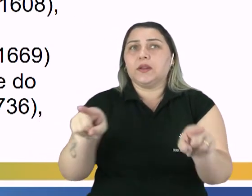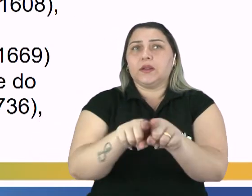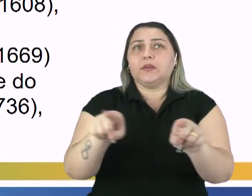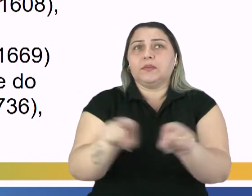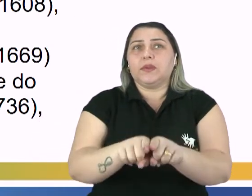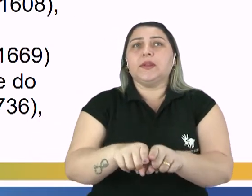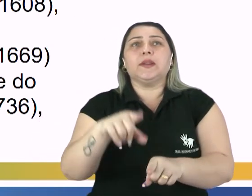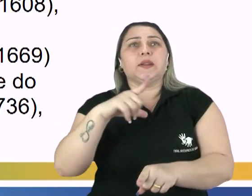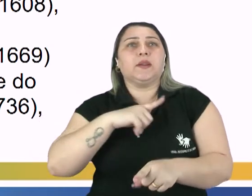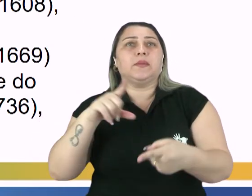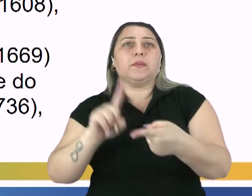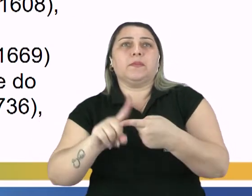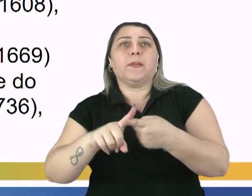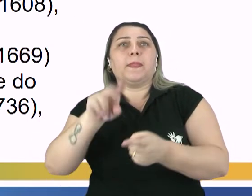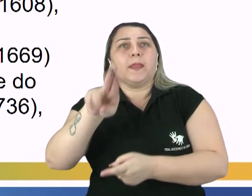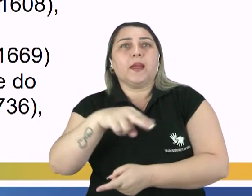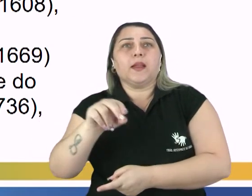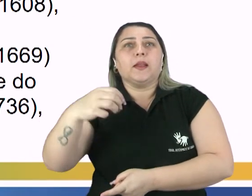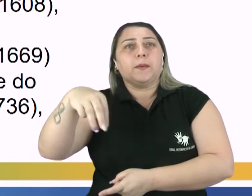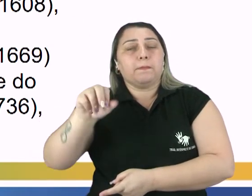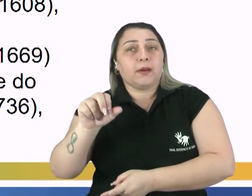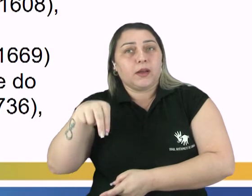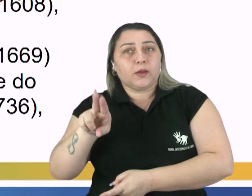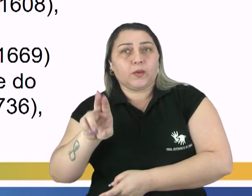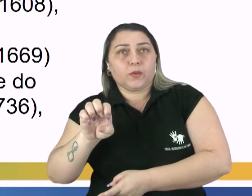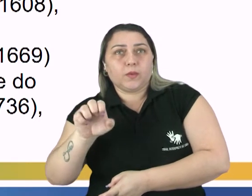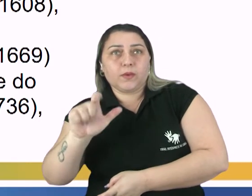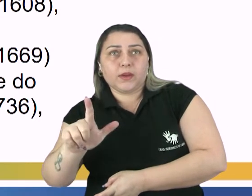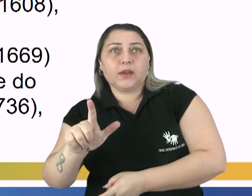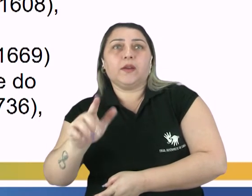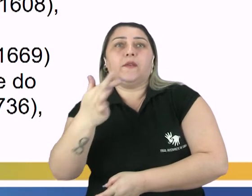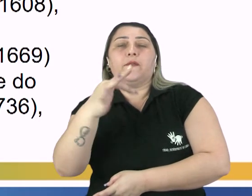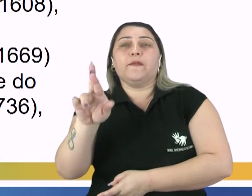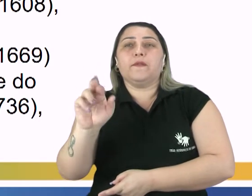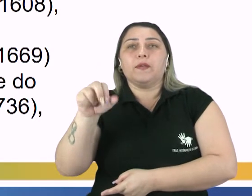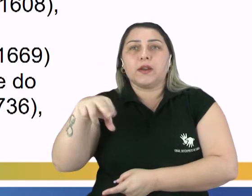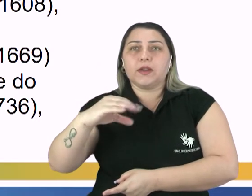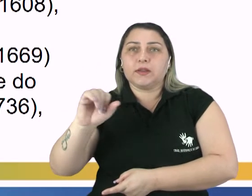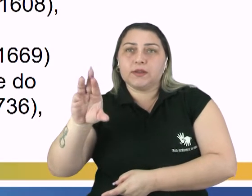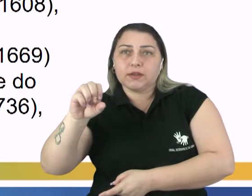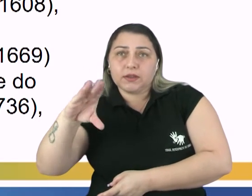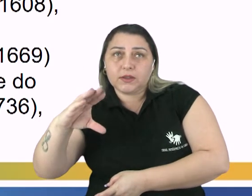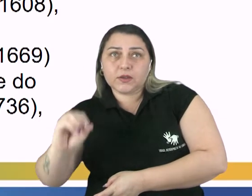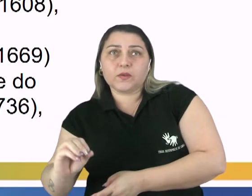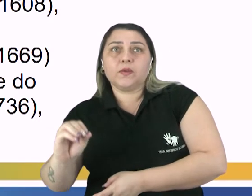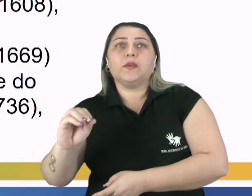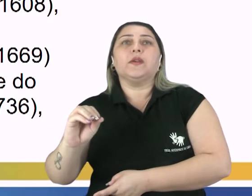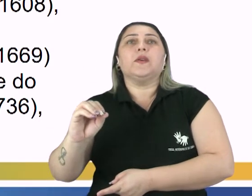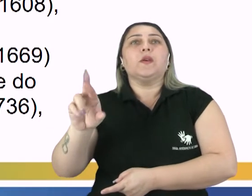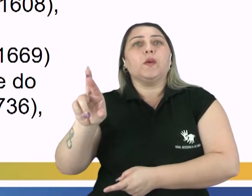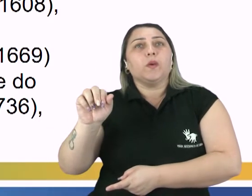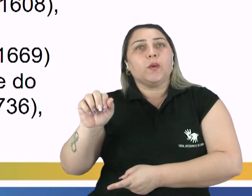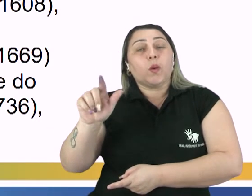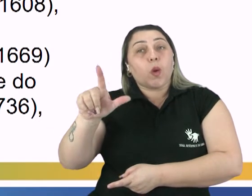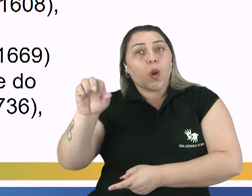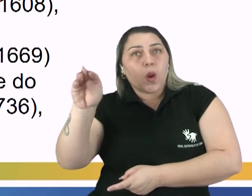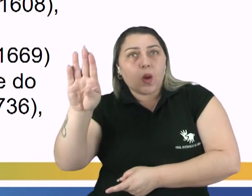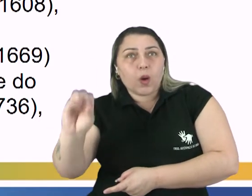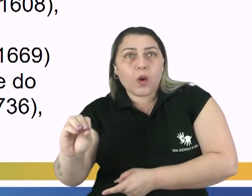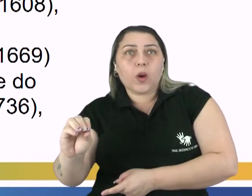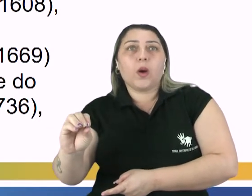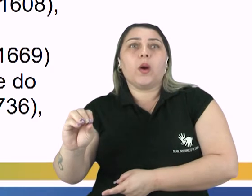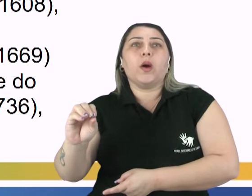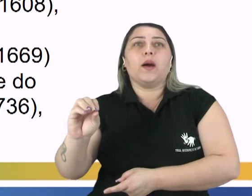Nós temos também aí o padre Manuel Bernardes, Francisco Manuel Melo, Francisco Rodrigues Lobo,